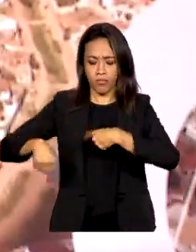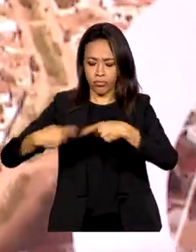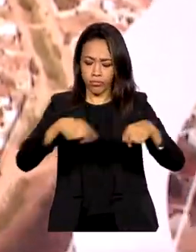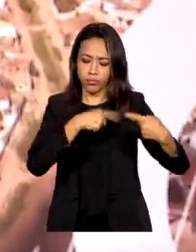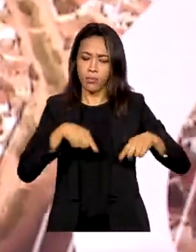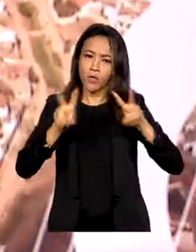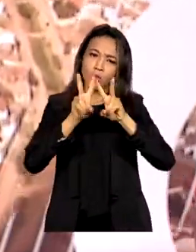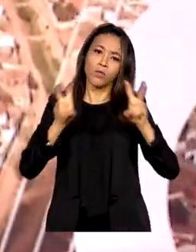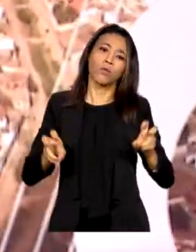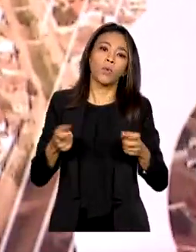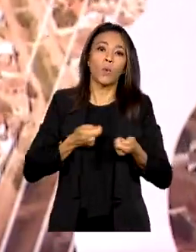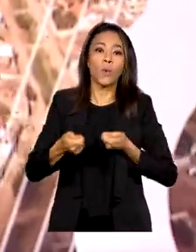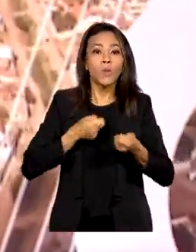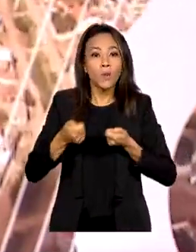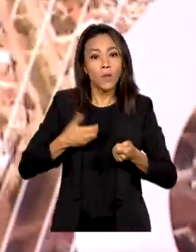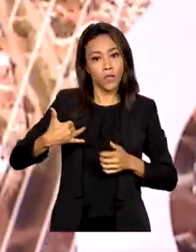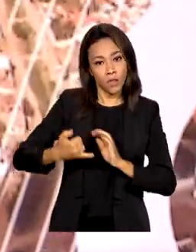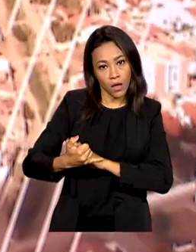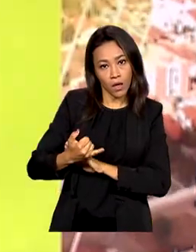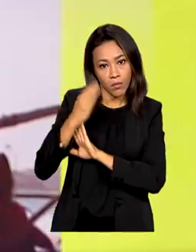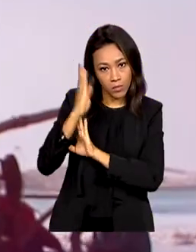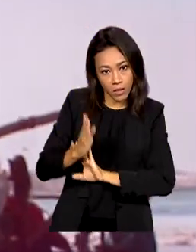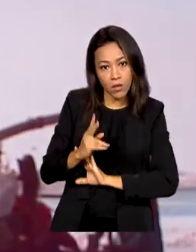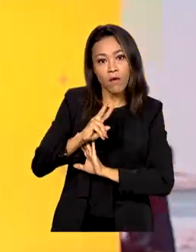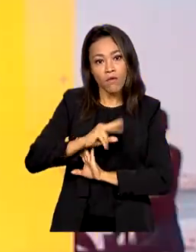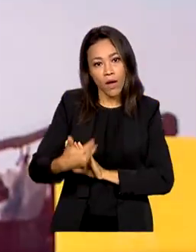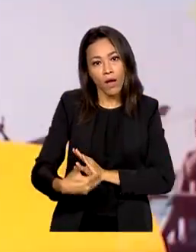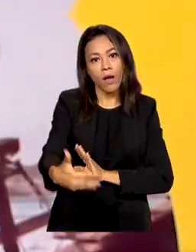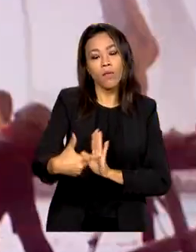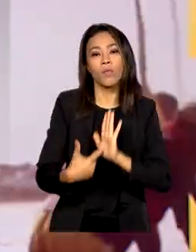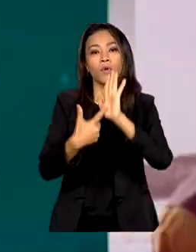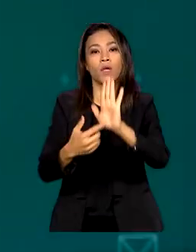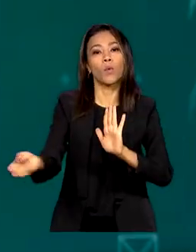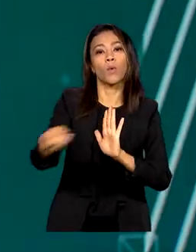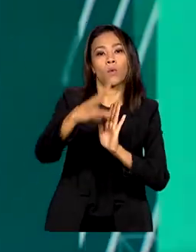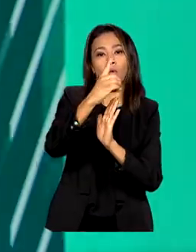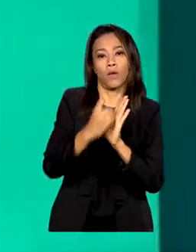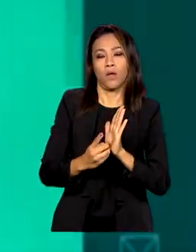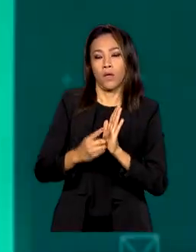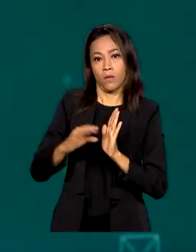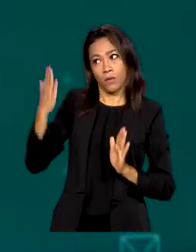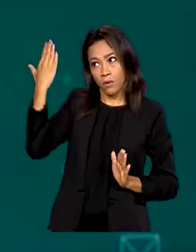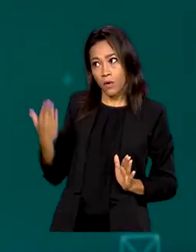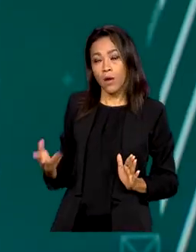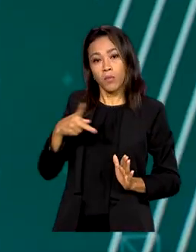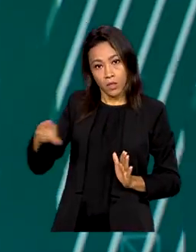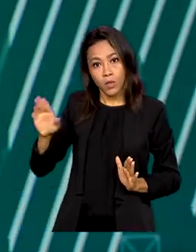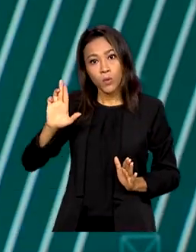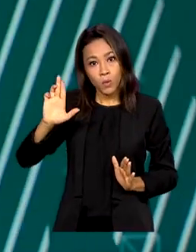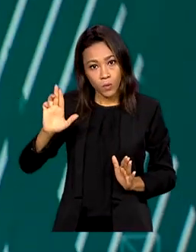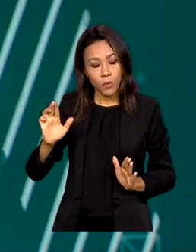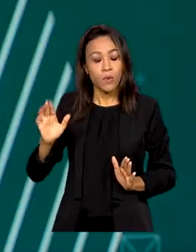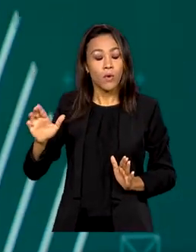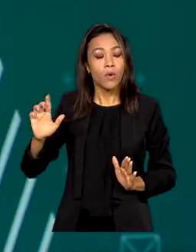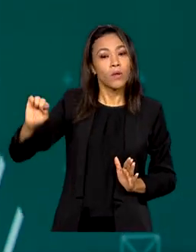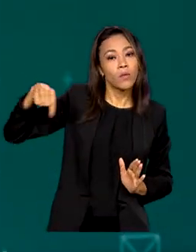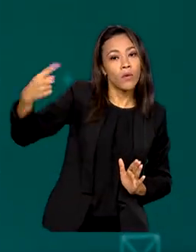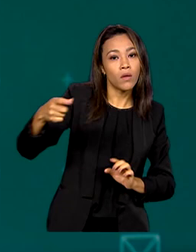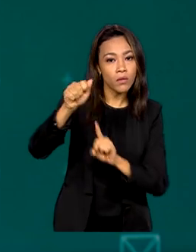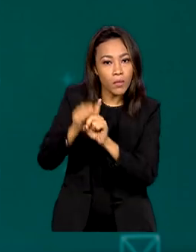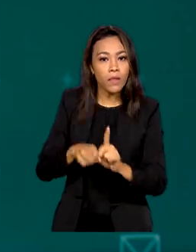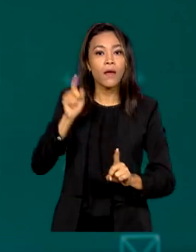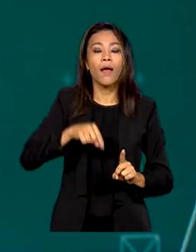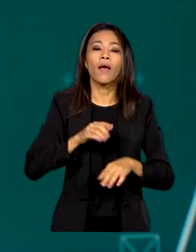controle de armas no Brasil deve apresentar um novo decreto ao presidente Lula no mês que vem. A informação é do ministro da